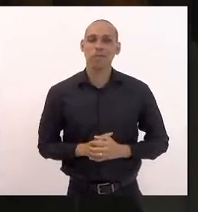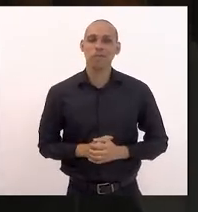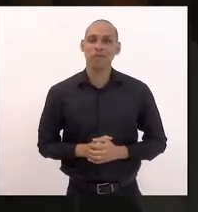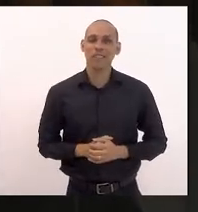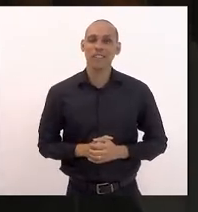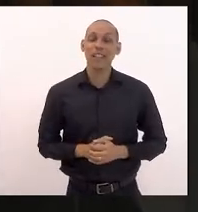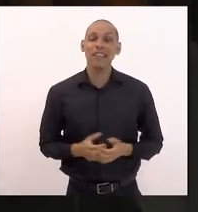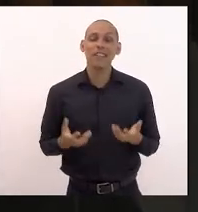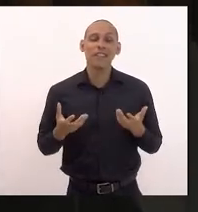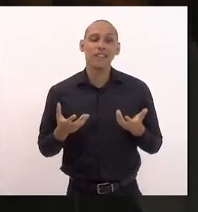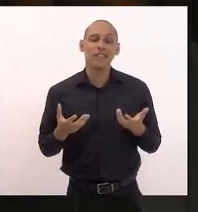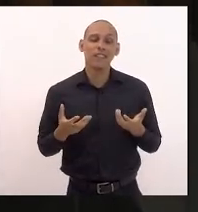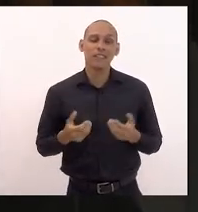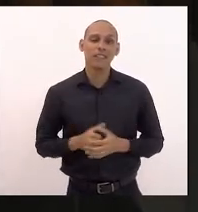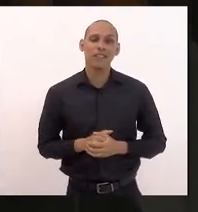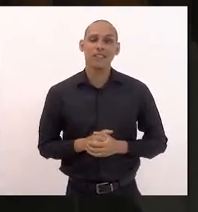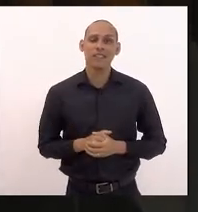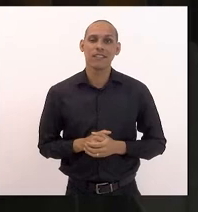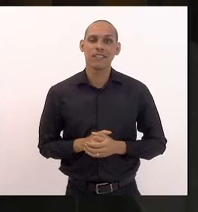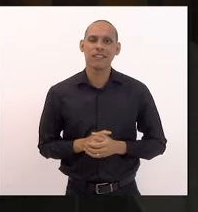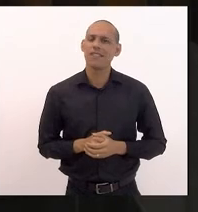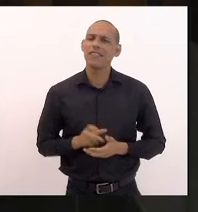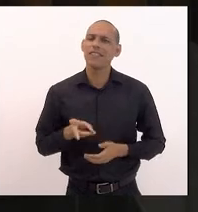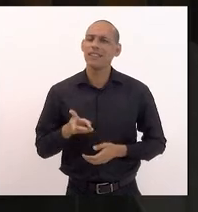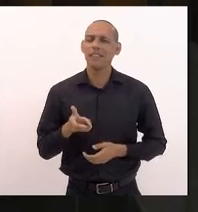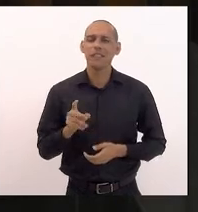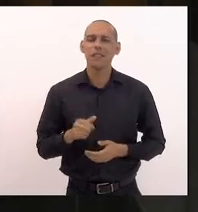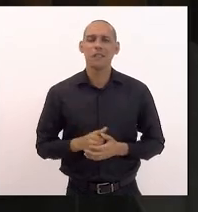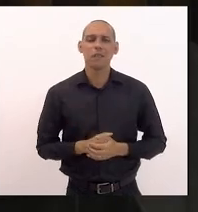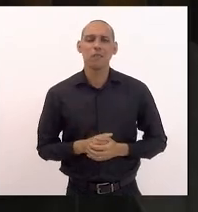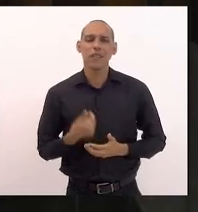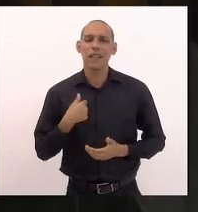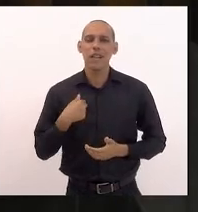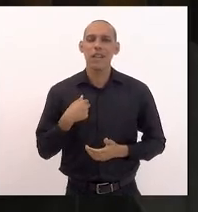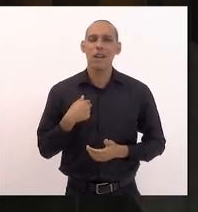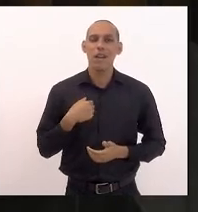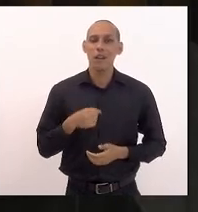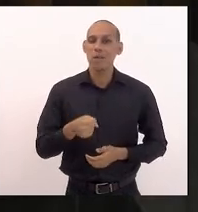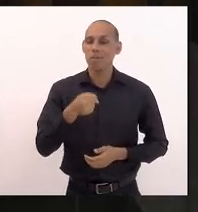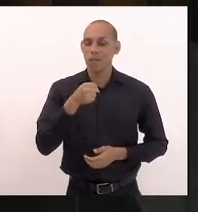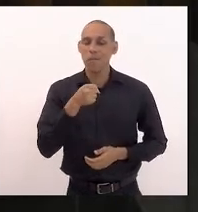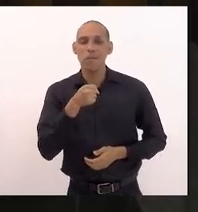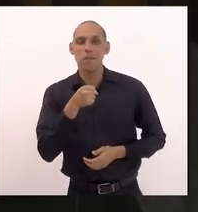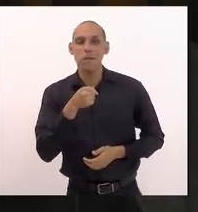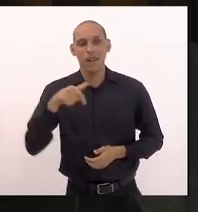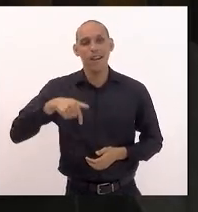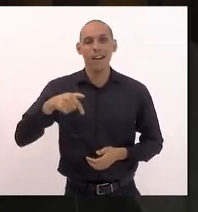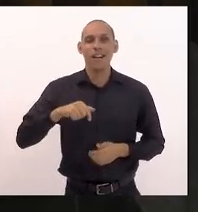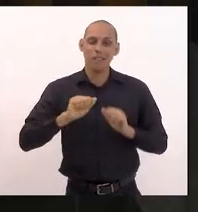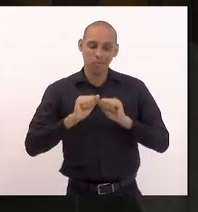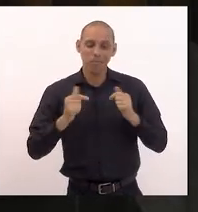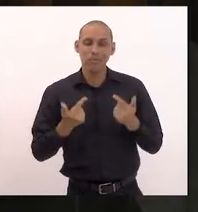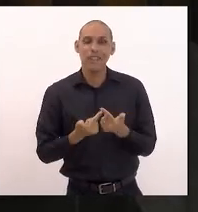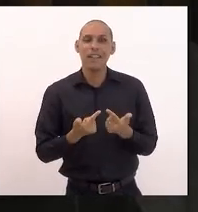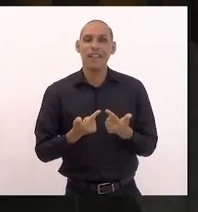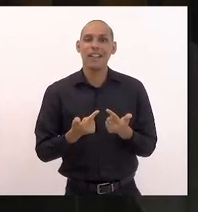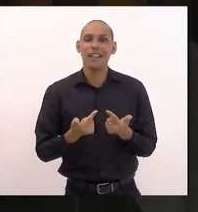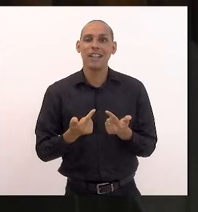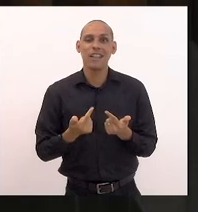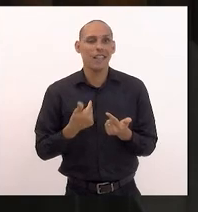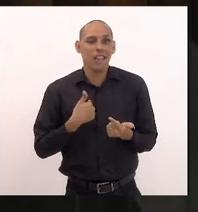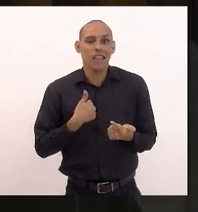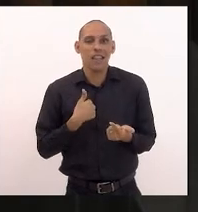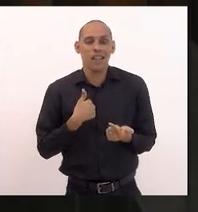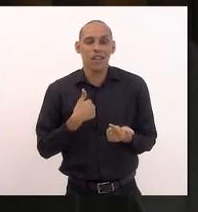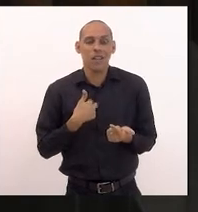quero toda vez que eu uso esse microfone na casa legislativa aqui na LERJ eu não posso de